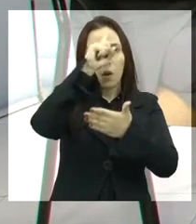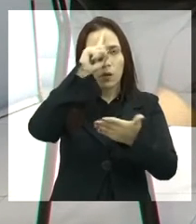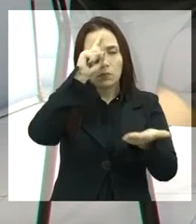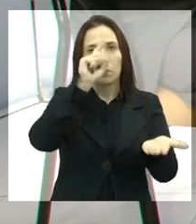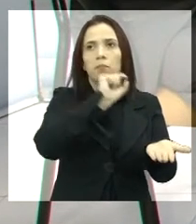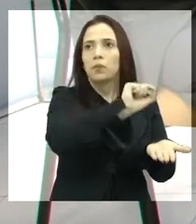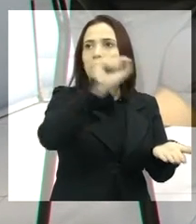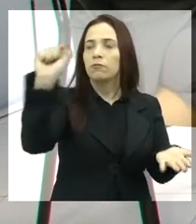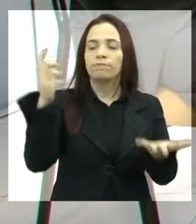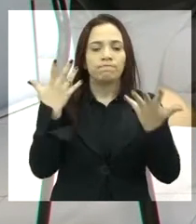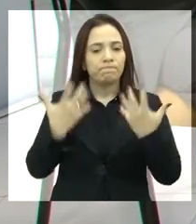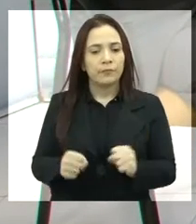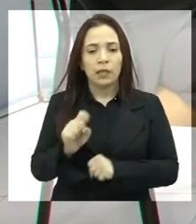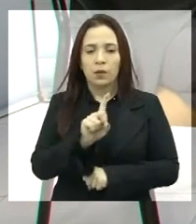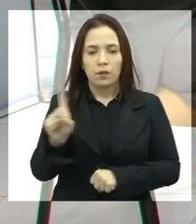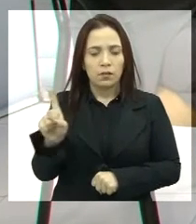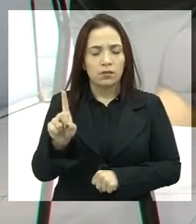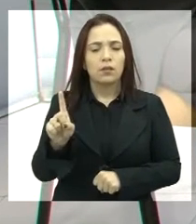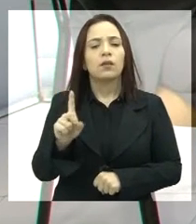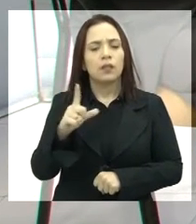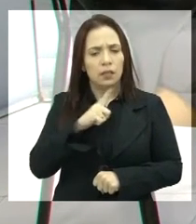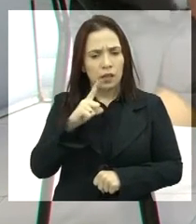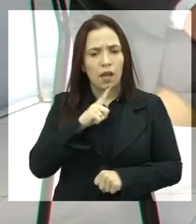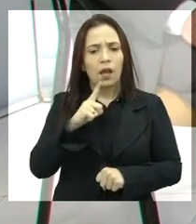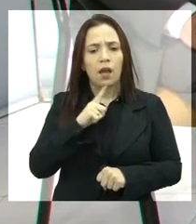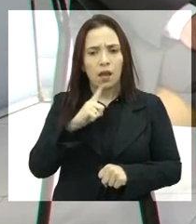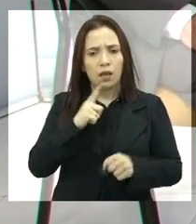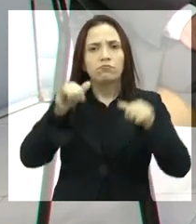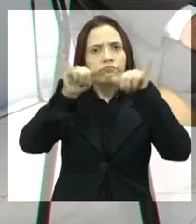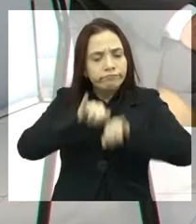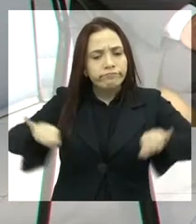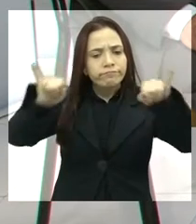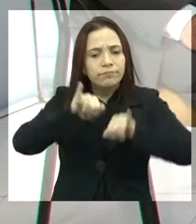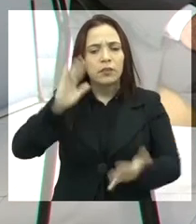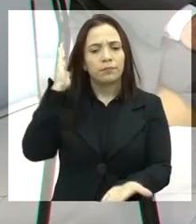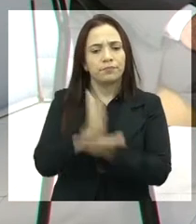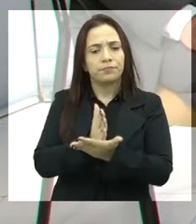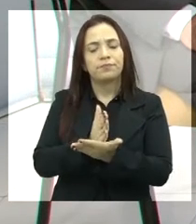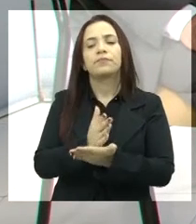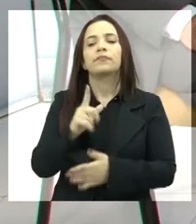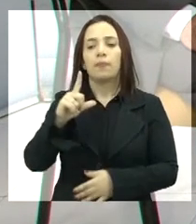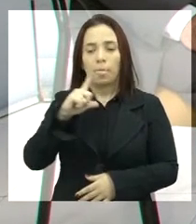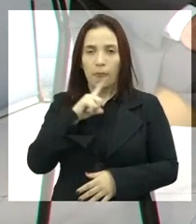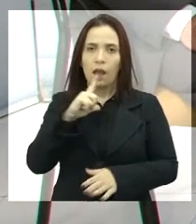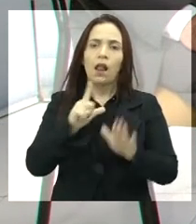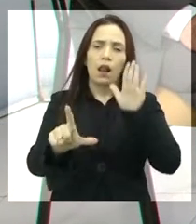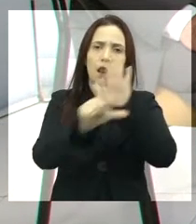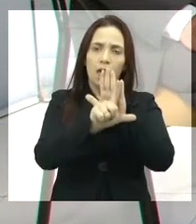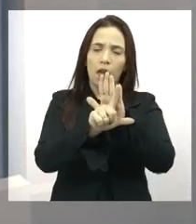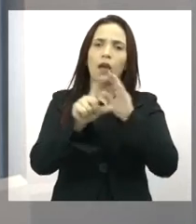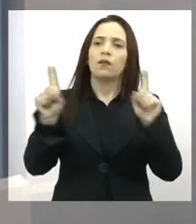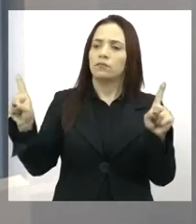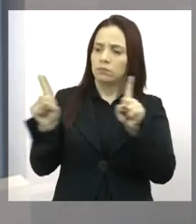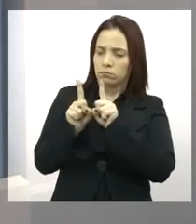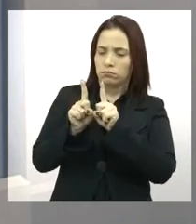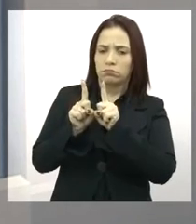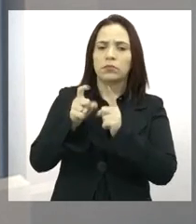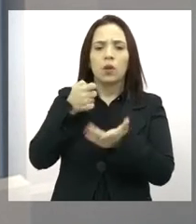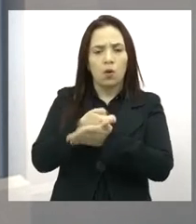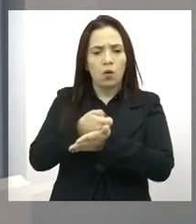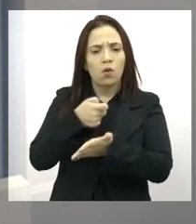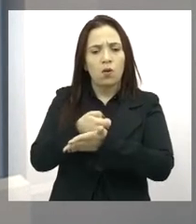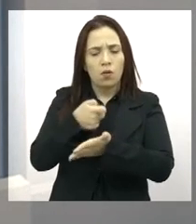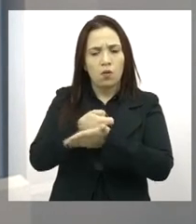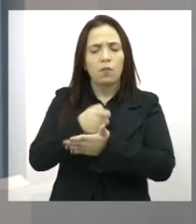sequer permitem isso, mas isso já está sendo abolido aos poucos, né? É verdade, já existe a lei do acompanhante, né, conhecida assim,